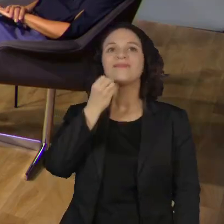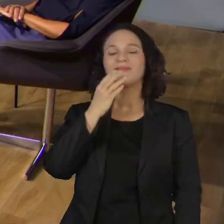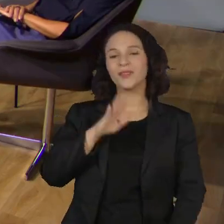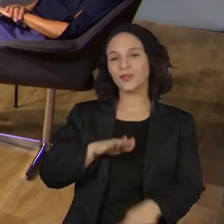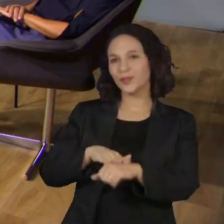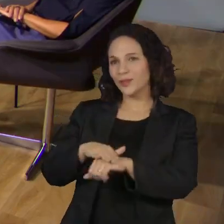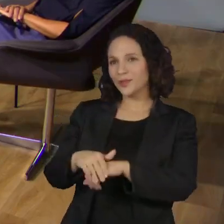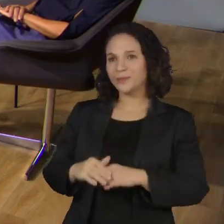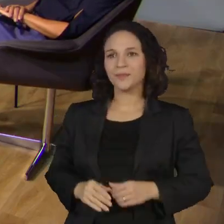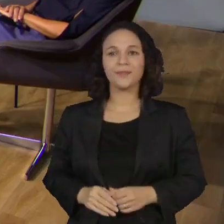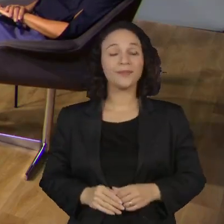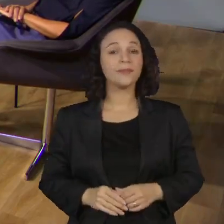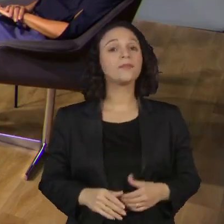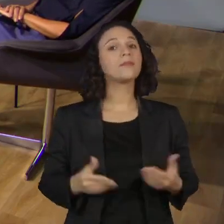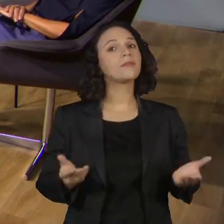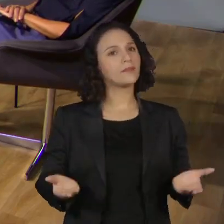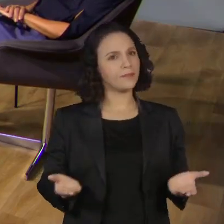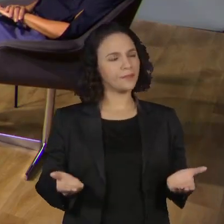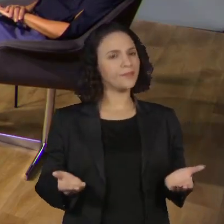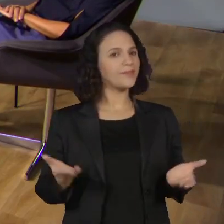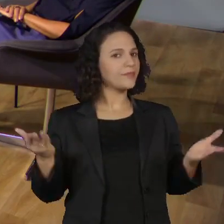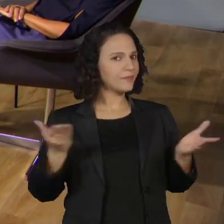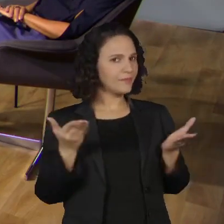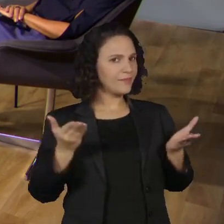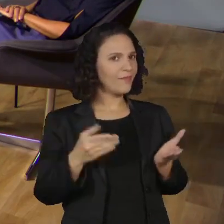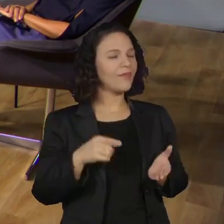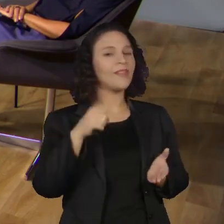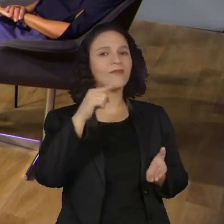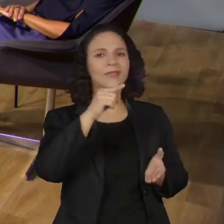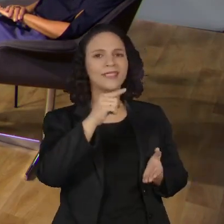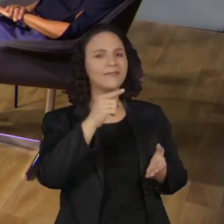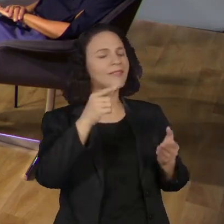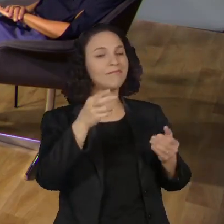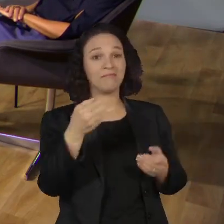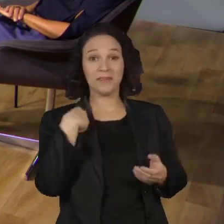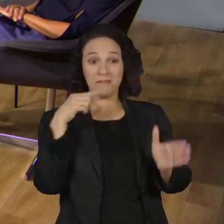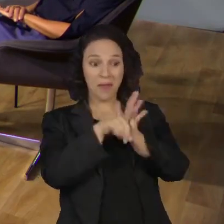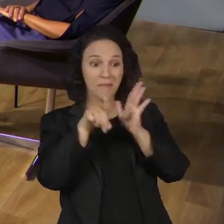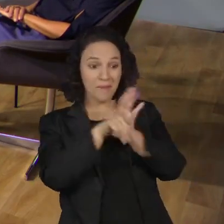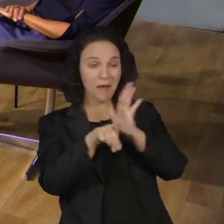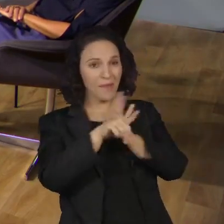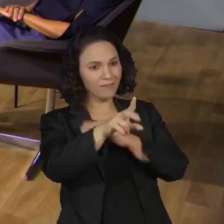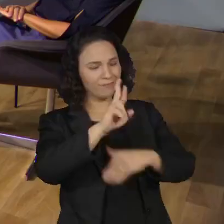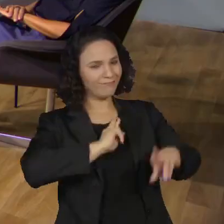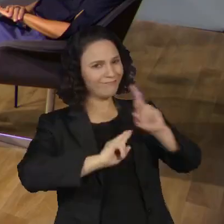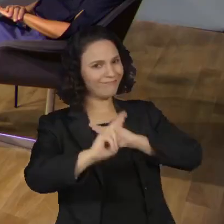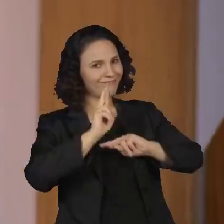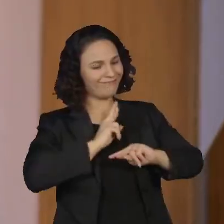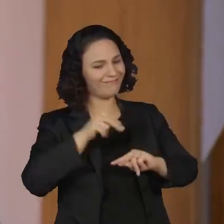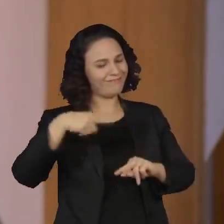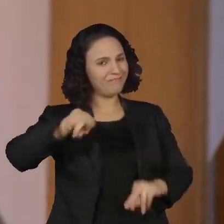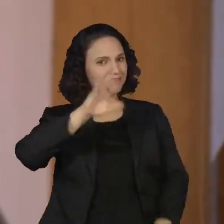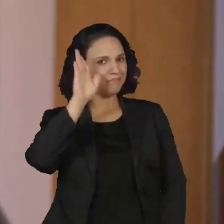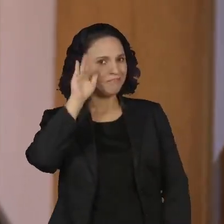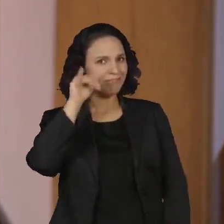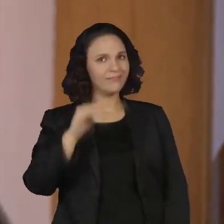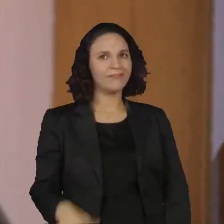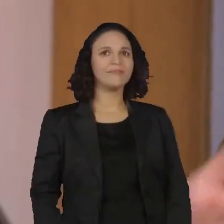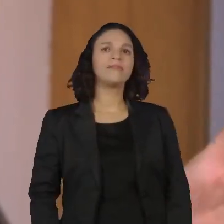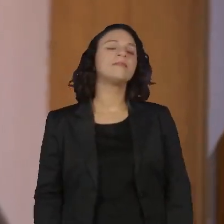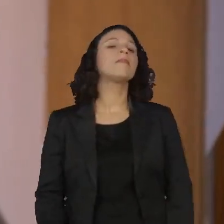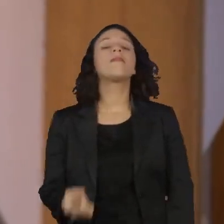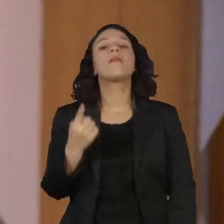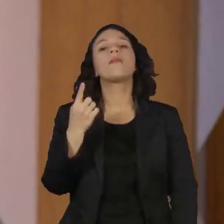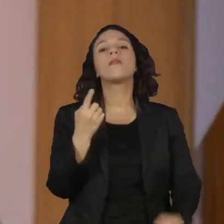Paula, é você, neste bloco, é a pessoa que vai nos dar todas as respostas que queremos. Há um fato